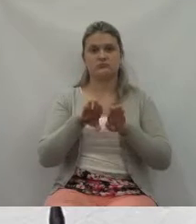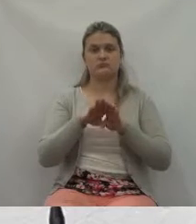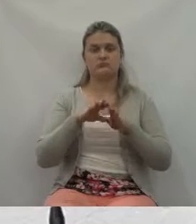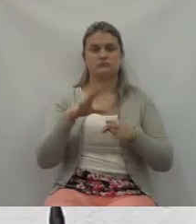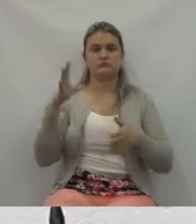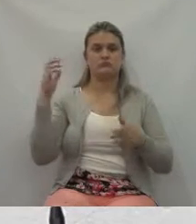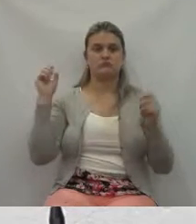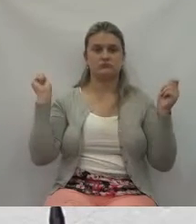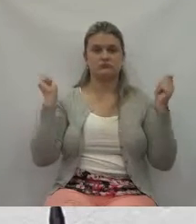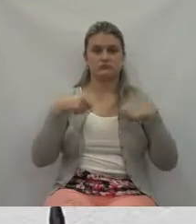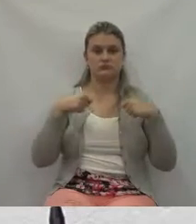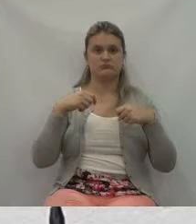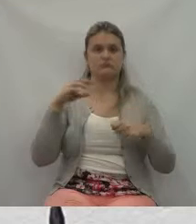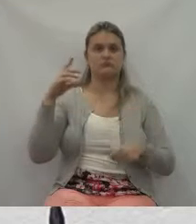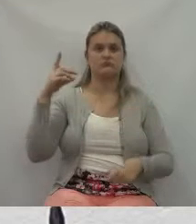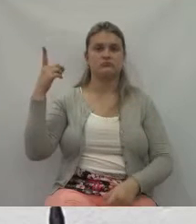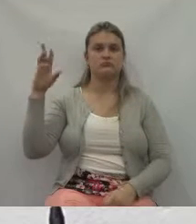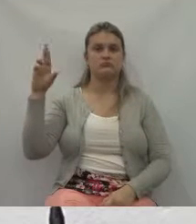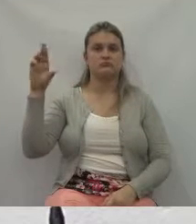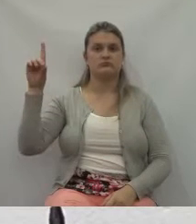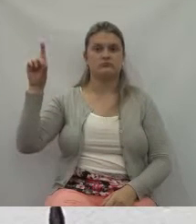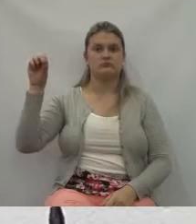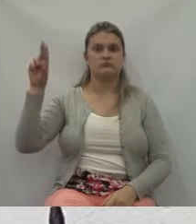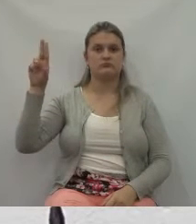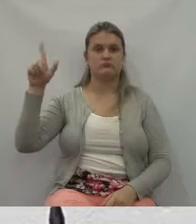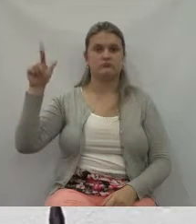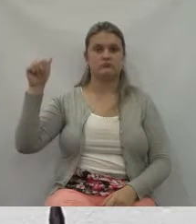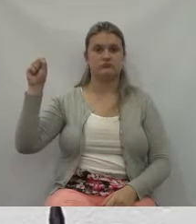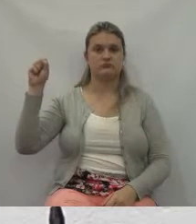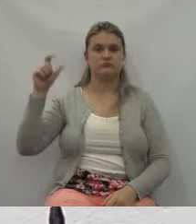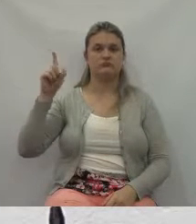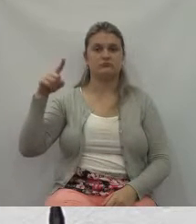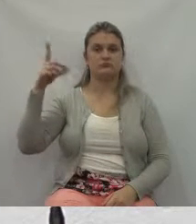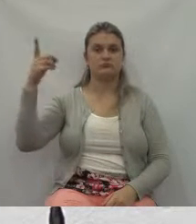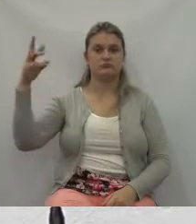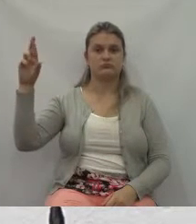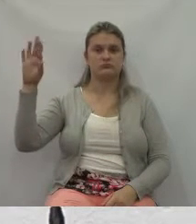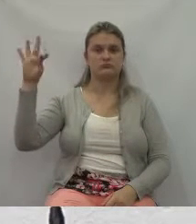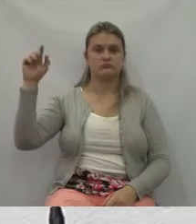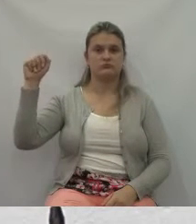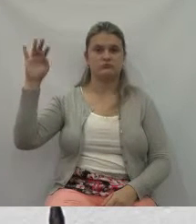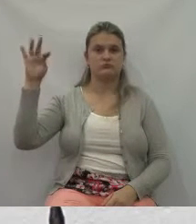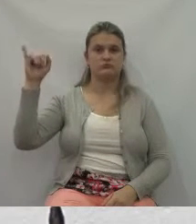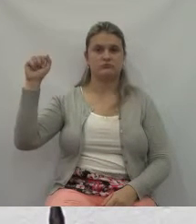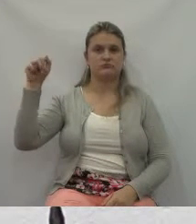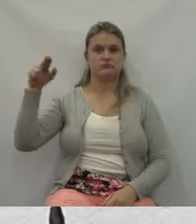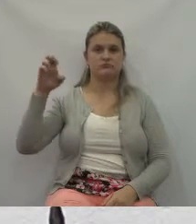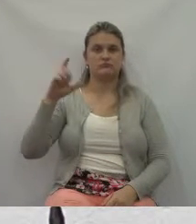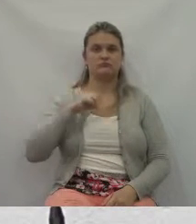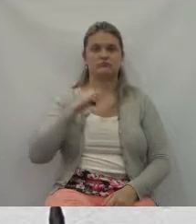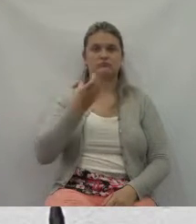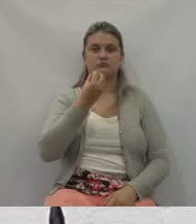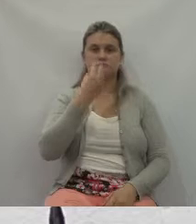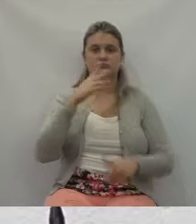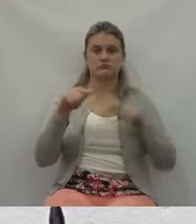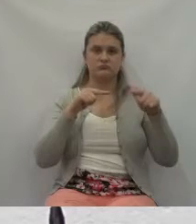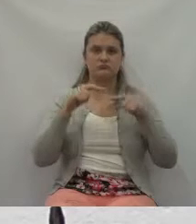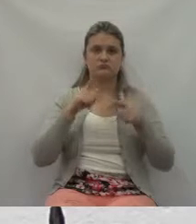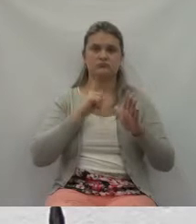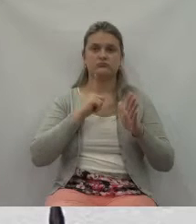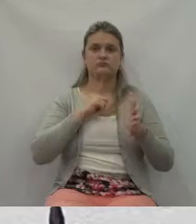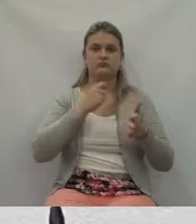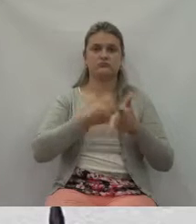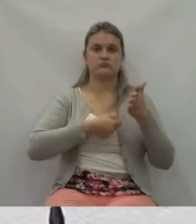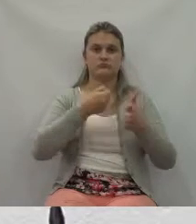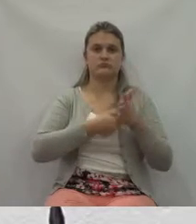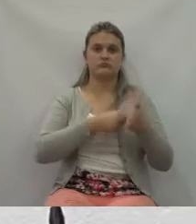e a doutora Tatiane, que estão fazendo um belo trabalho. Estamos aí na luta já na Delegacia da Mulher. Agora